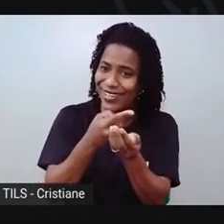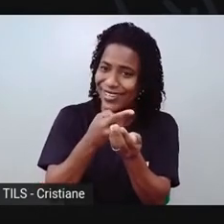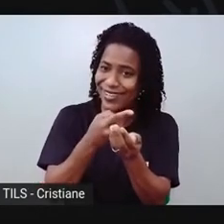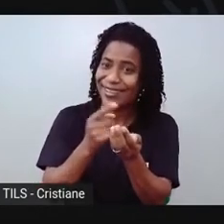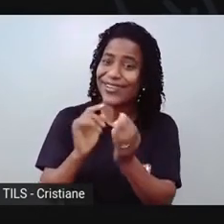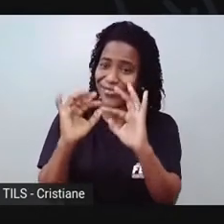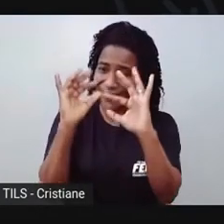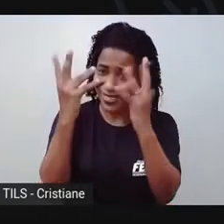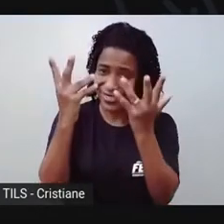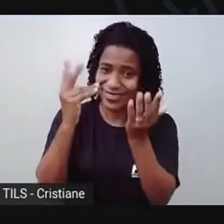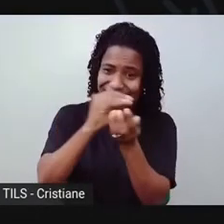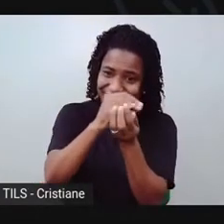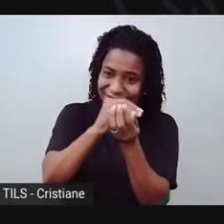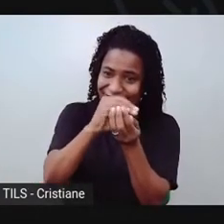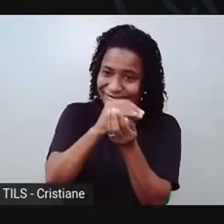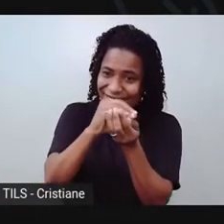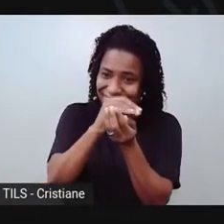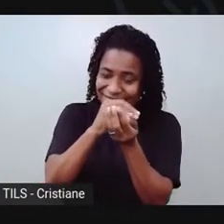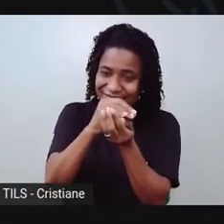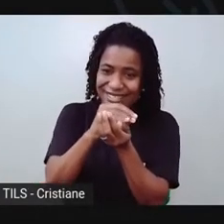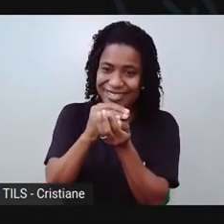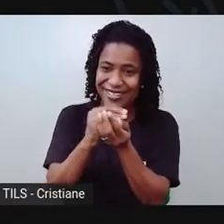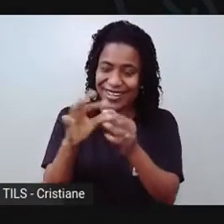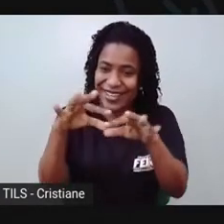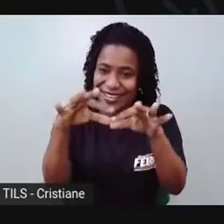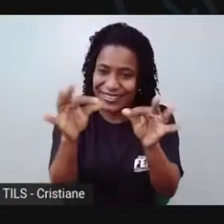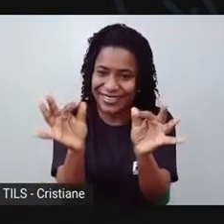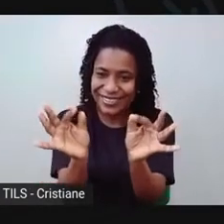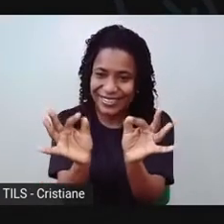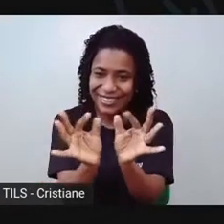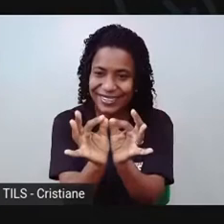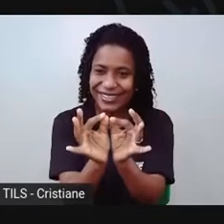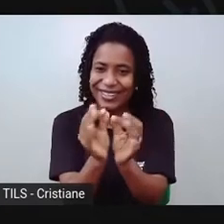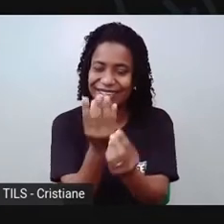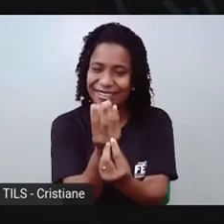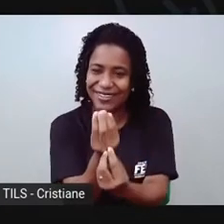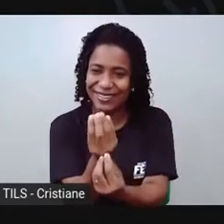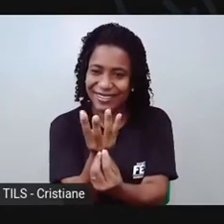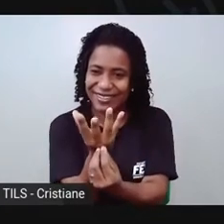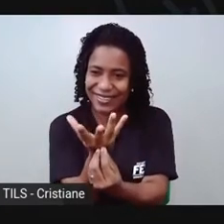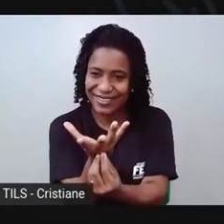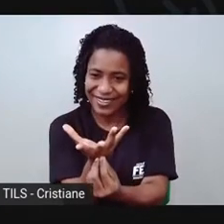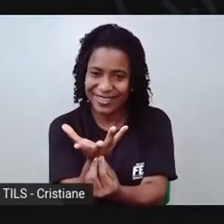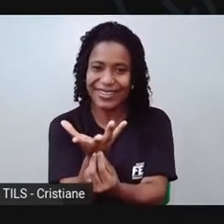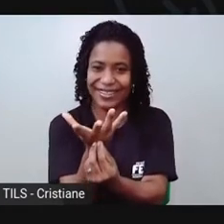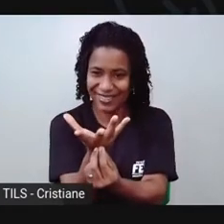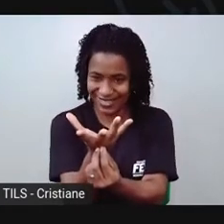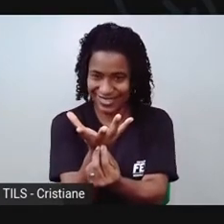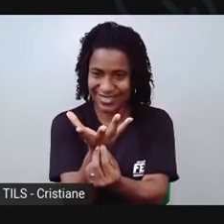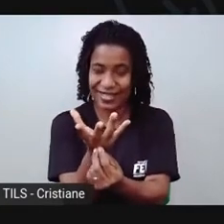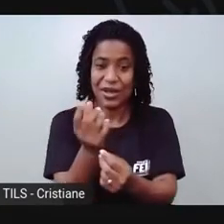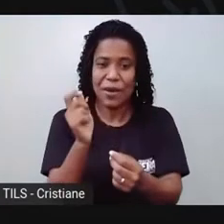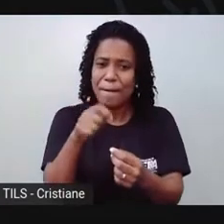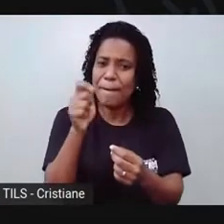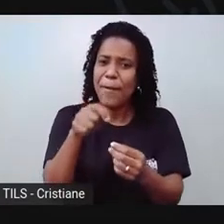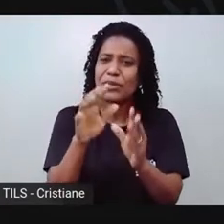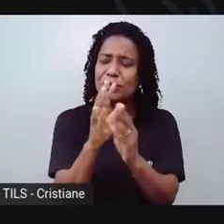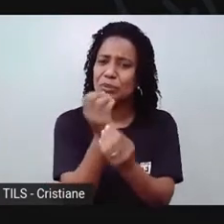Isso! Forminhas de docinho! Sabia que as forminhas de docinho, se a gente abrir ela